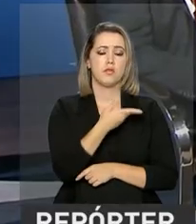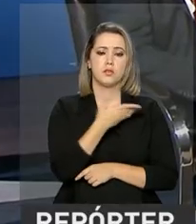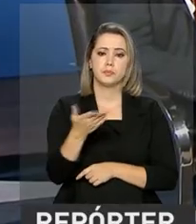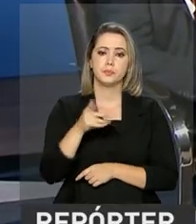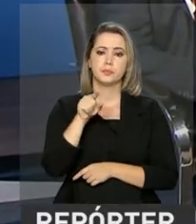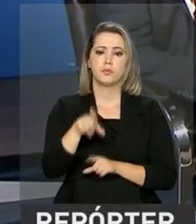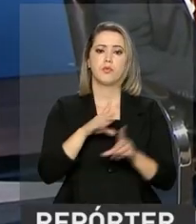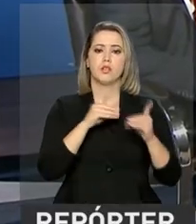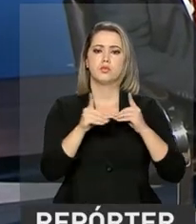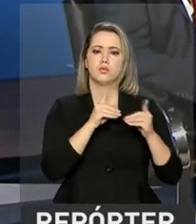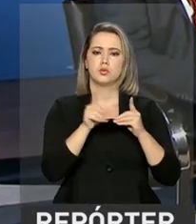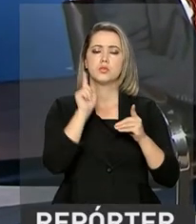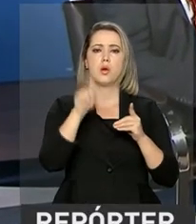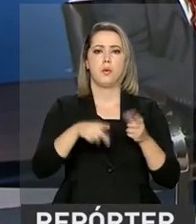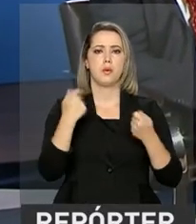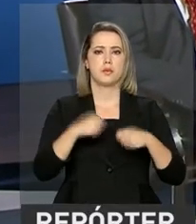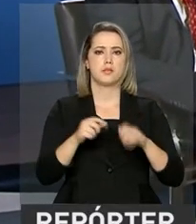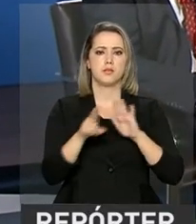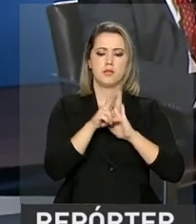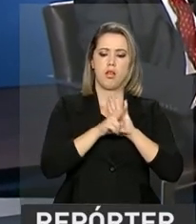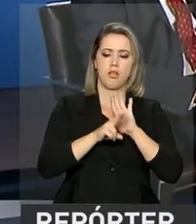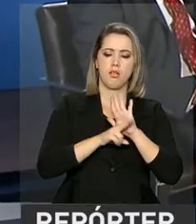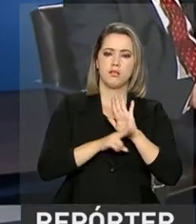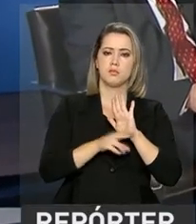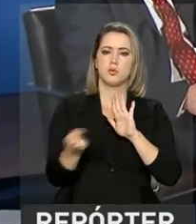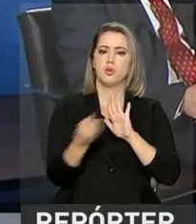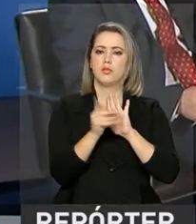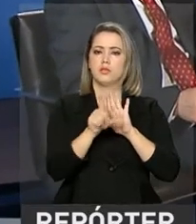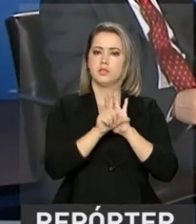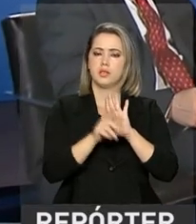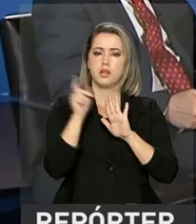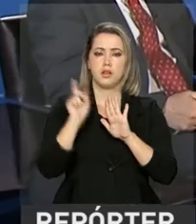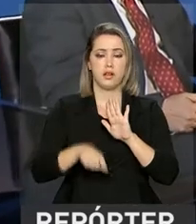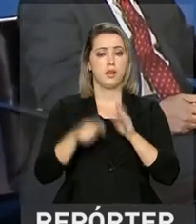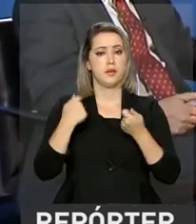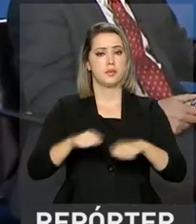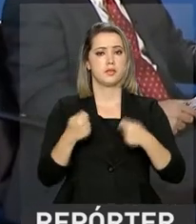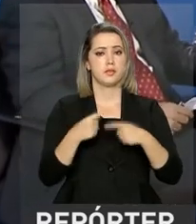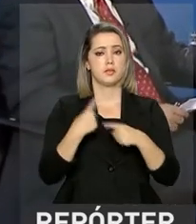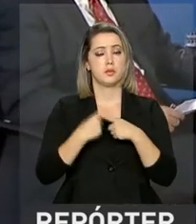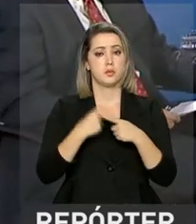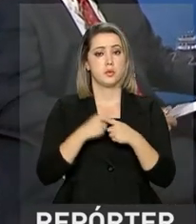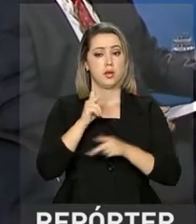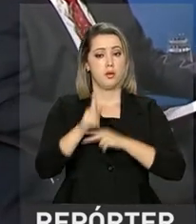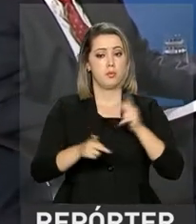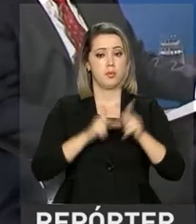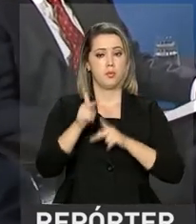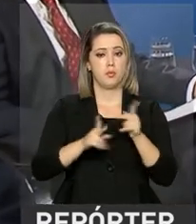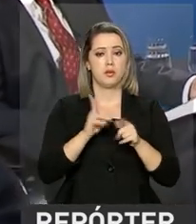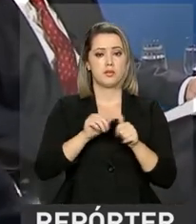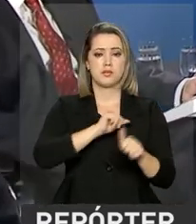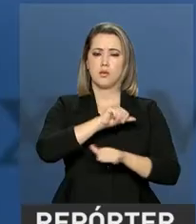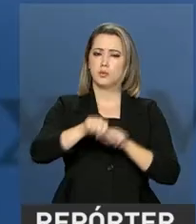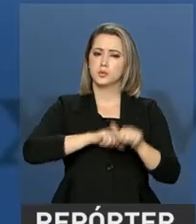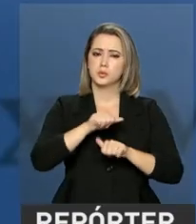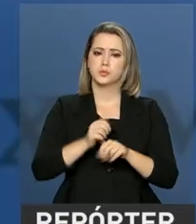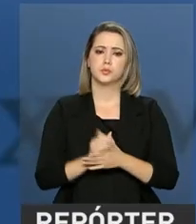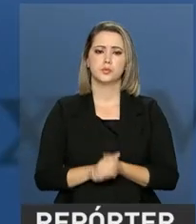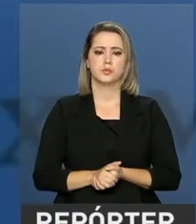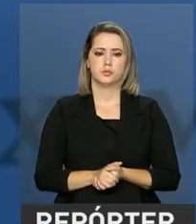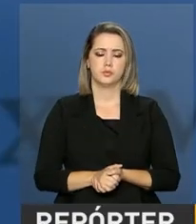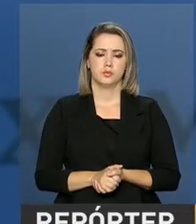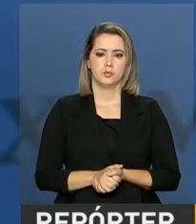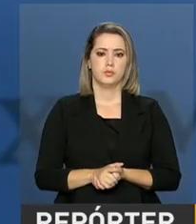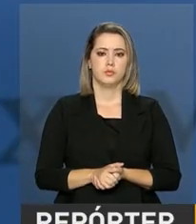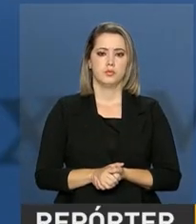reforma é uma necessidade. E se justifica porque o perfil da população brasileira está mudando. A Previdência